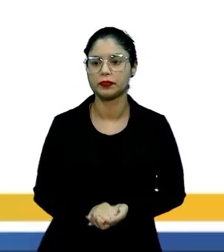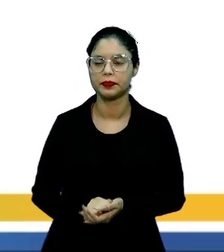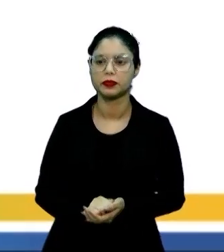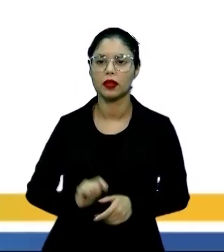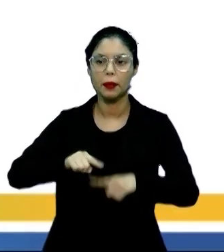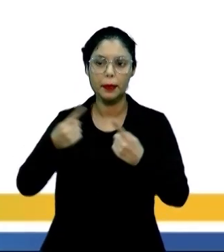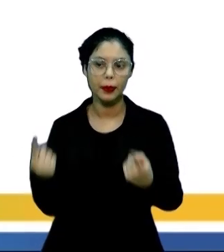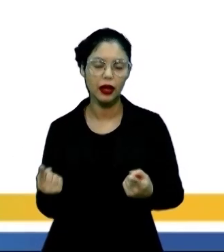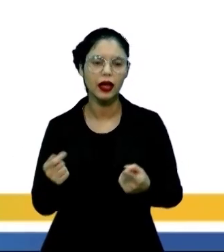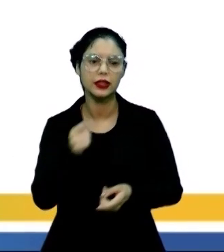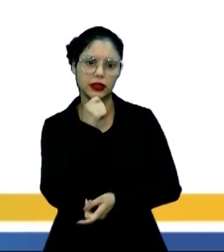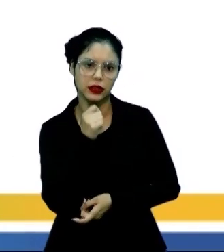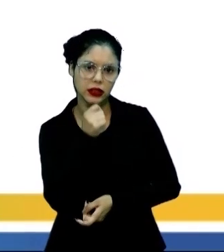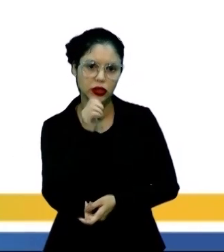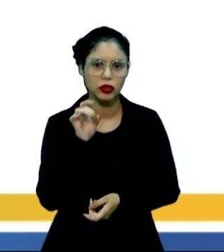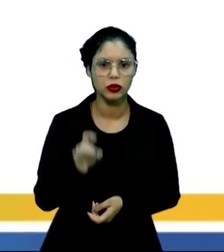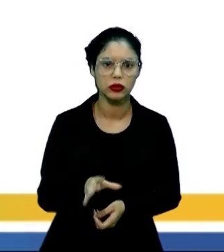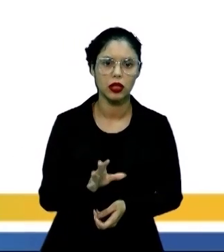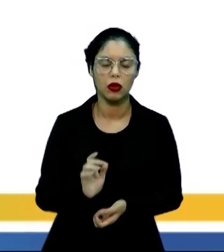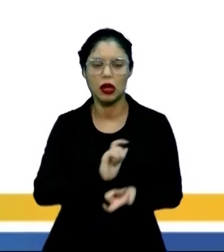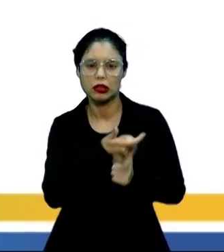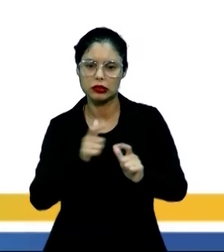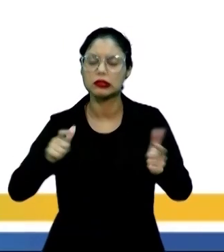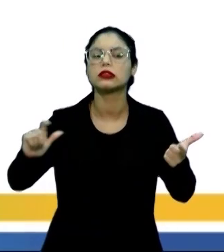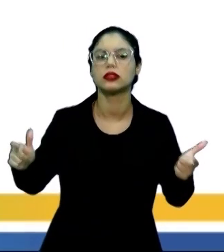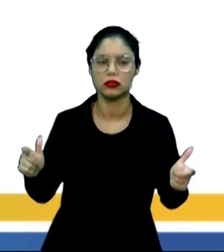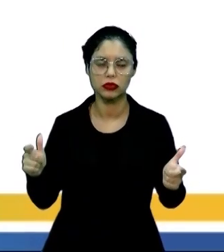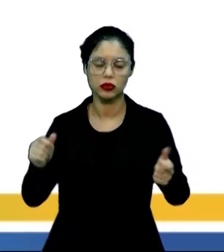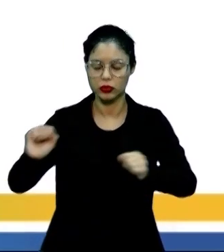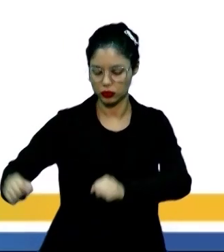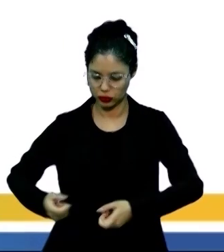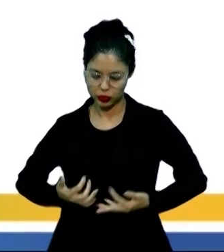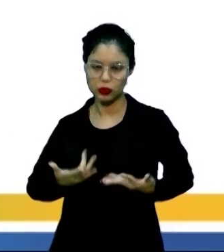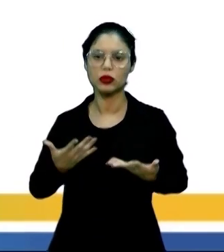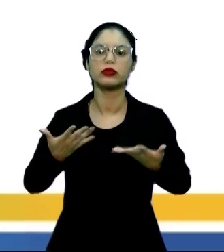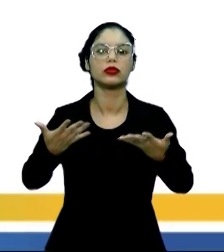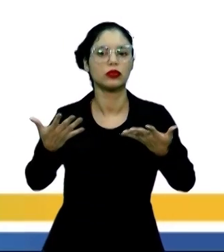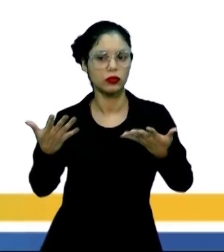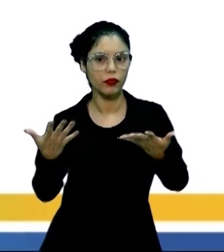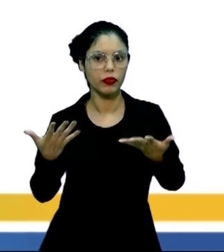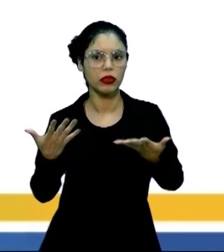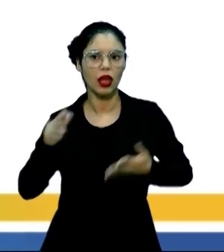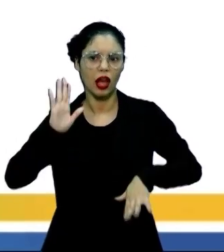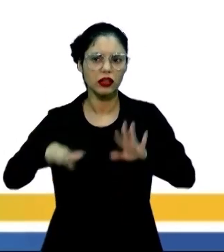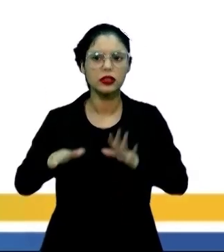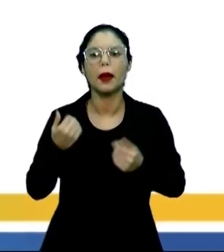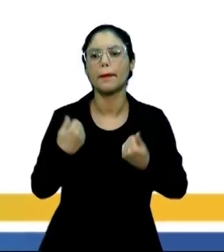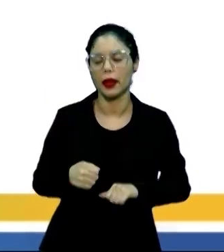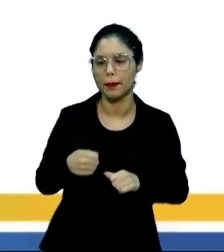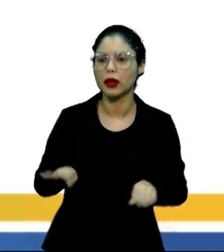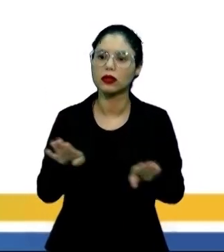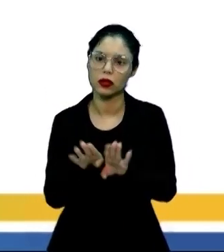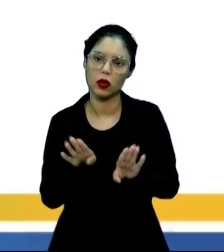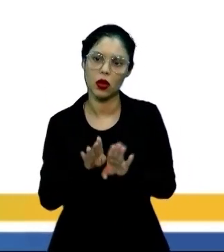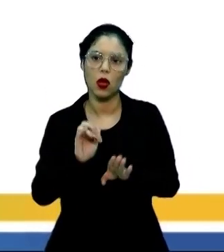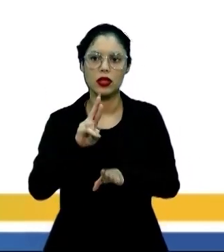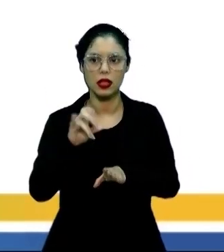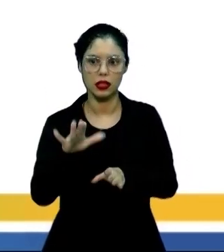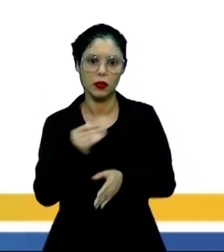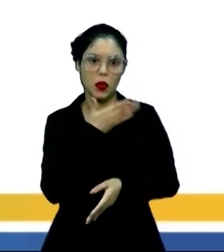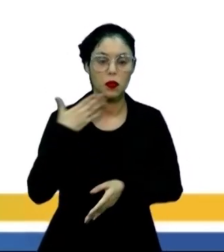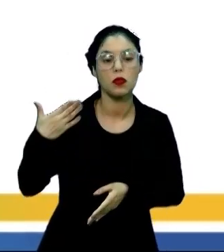mas a avareza é apenas a exageração de uma virtude e as virtudes devem ser como os